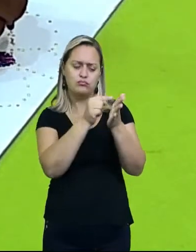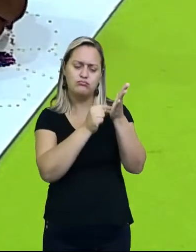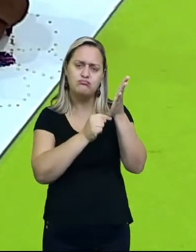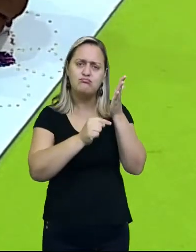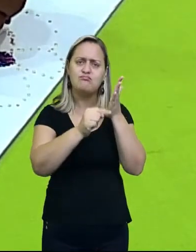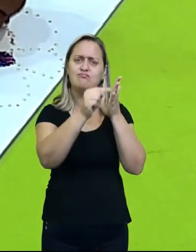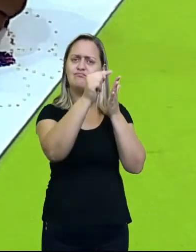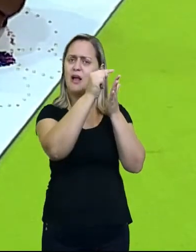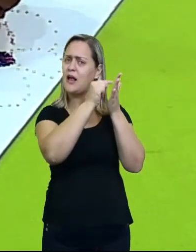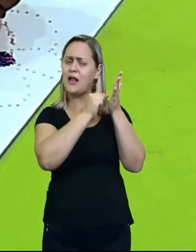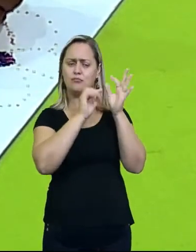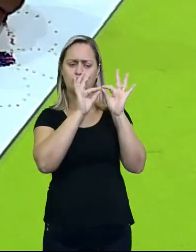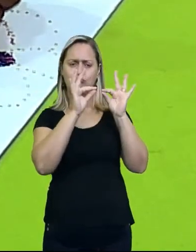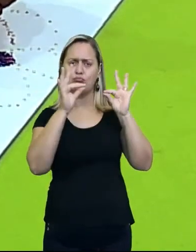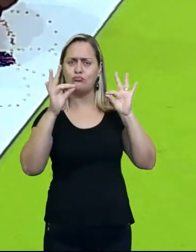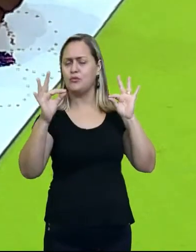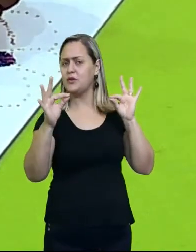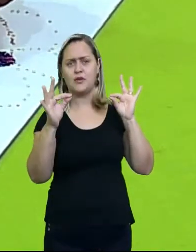são elas.